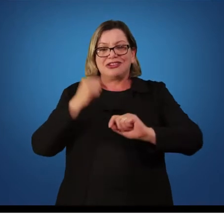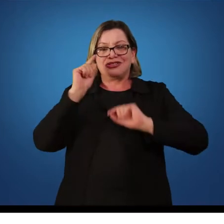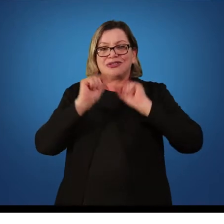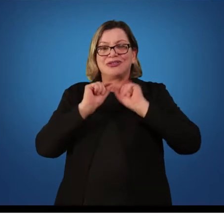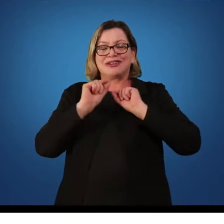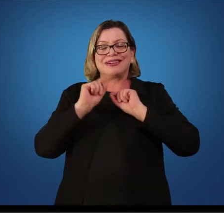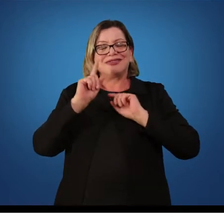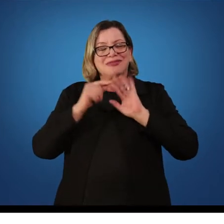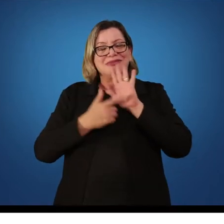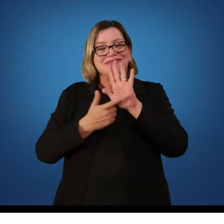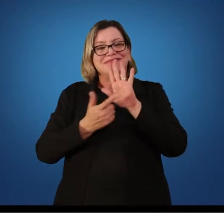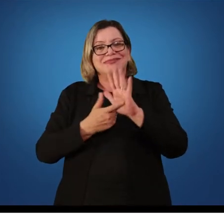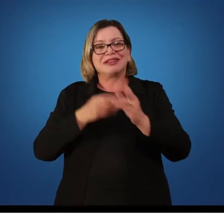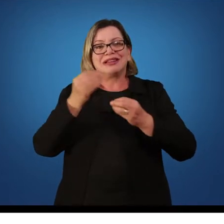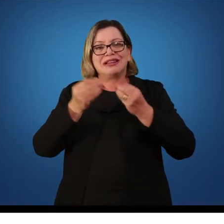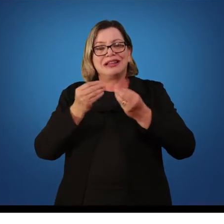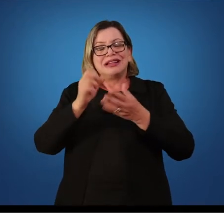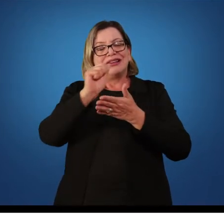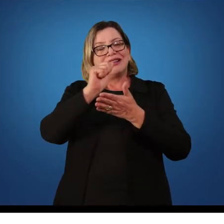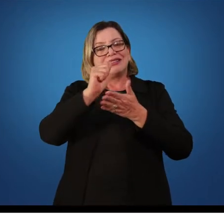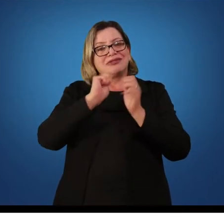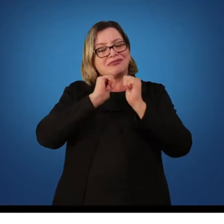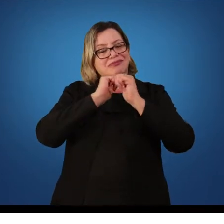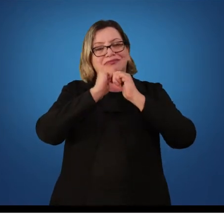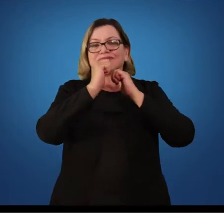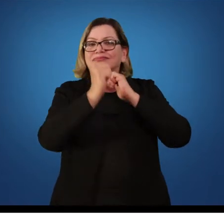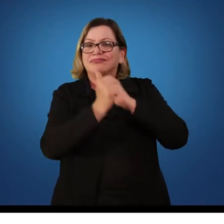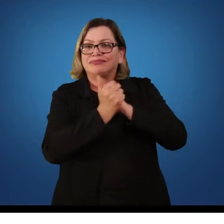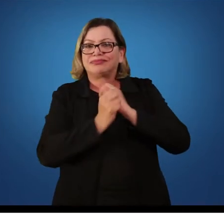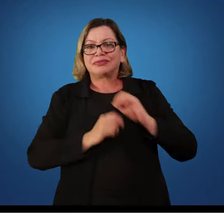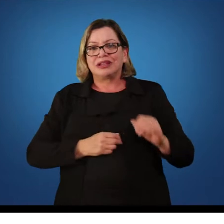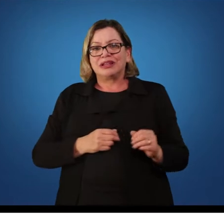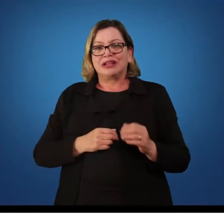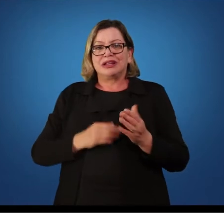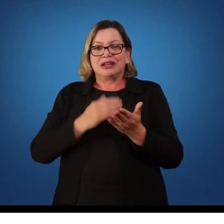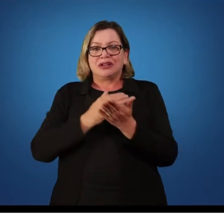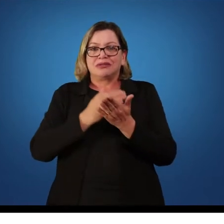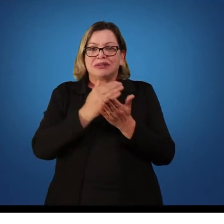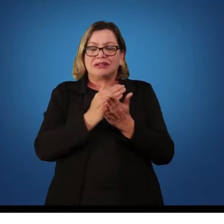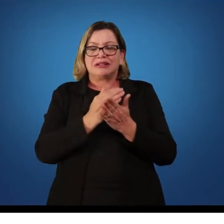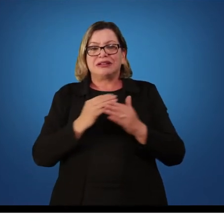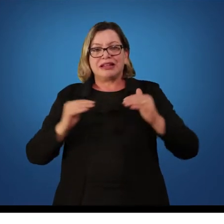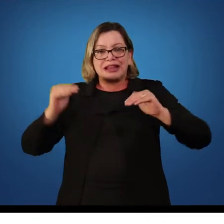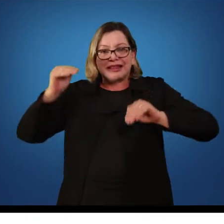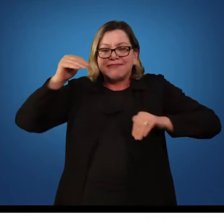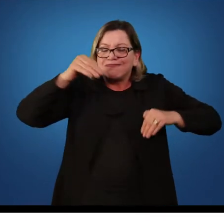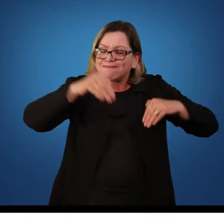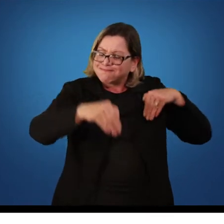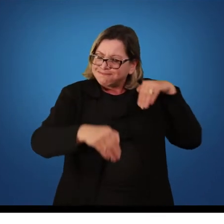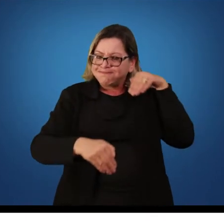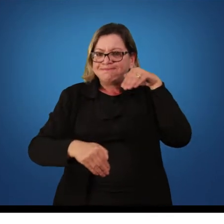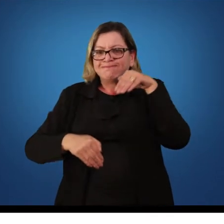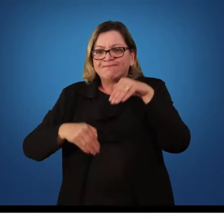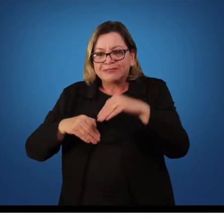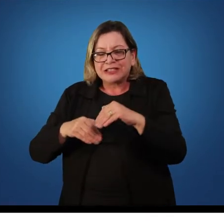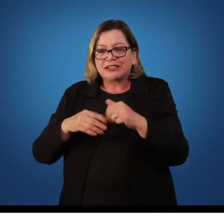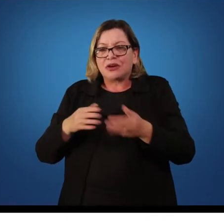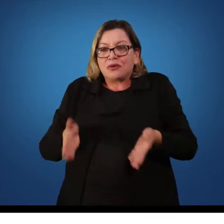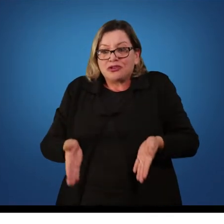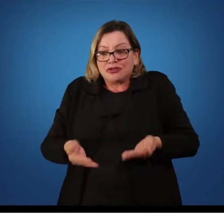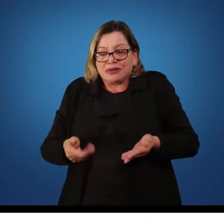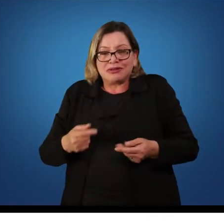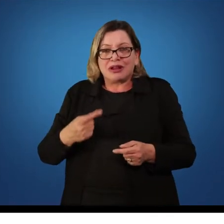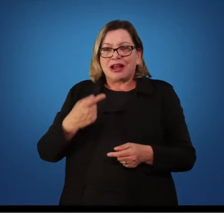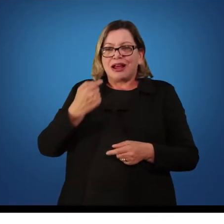reação em atividades esportivas. A saída da natação. O estímulo é o